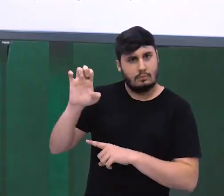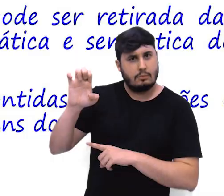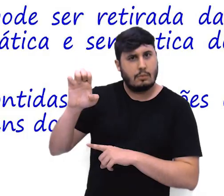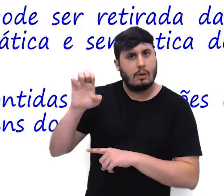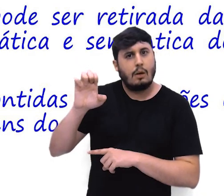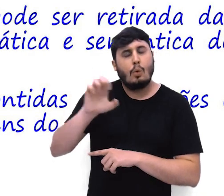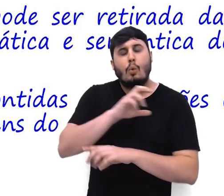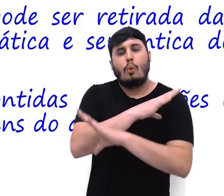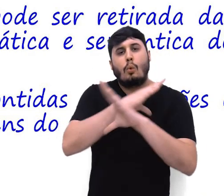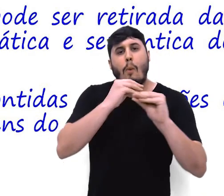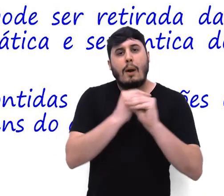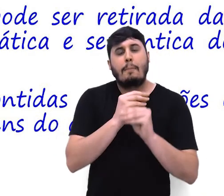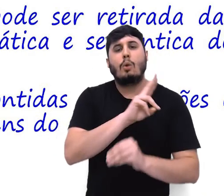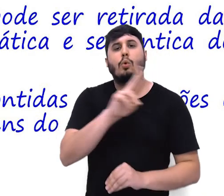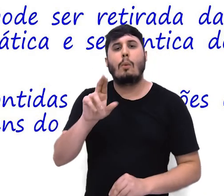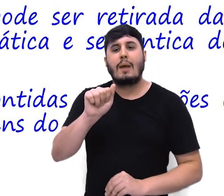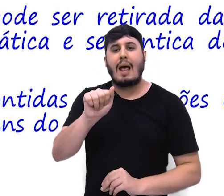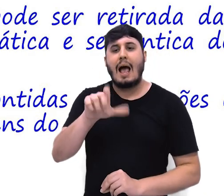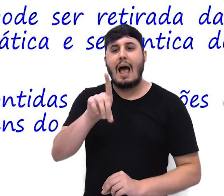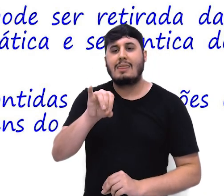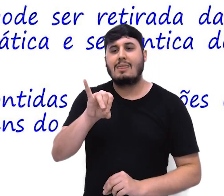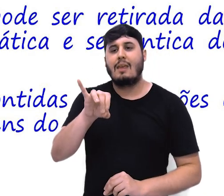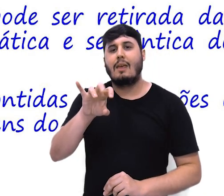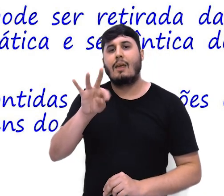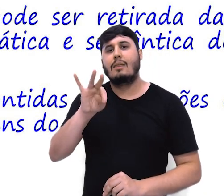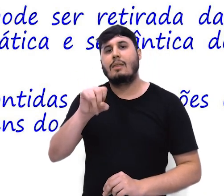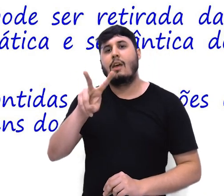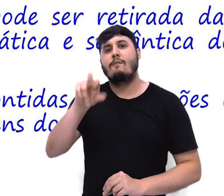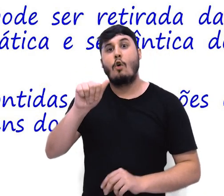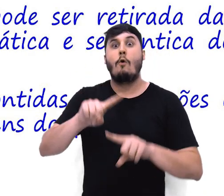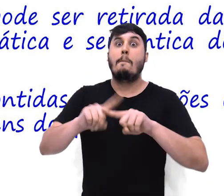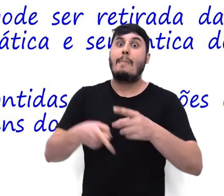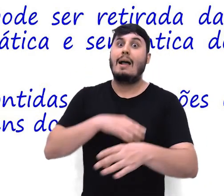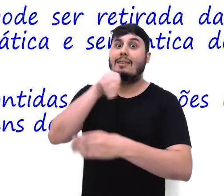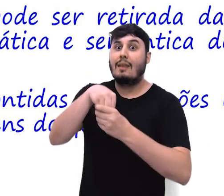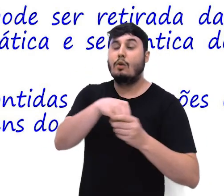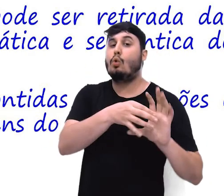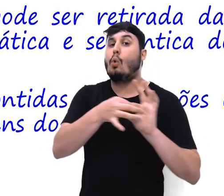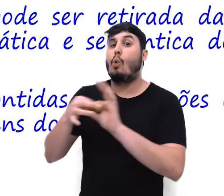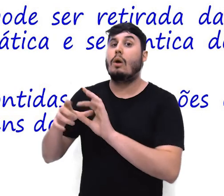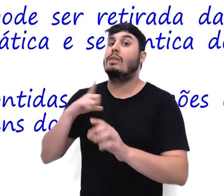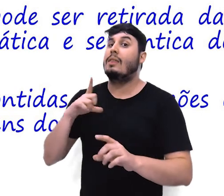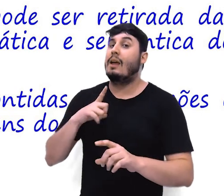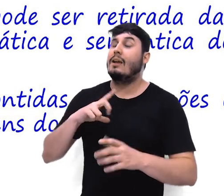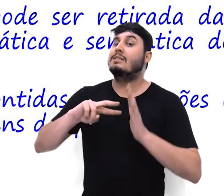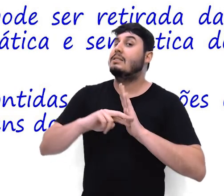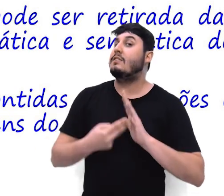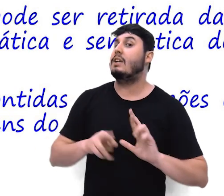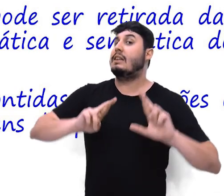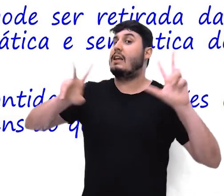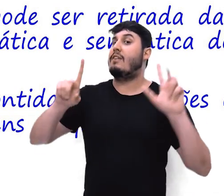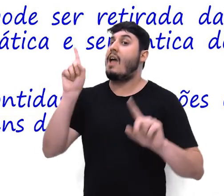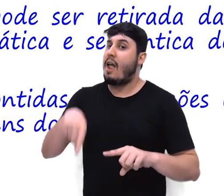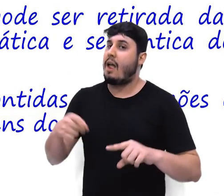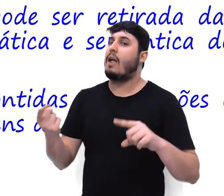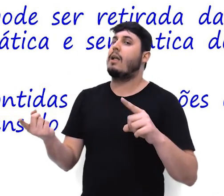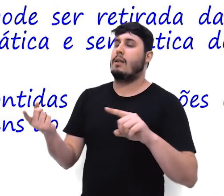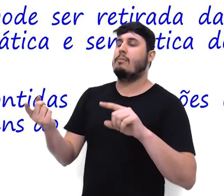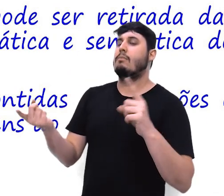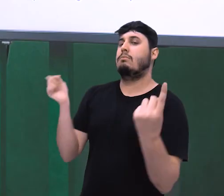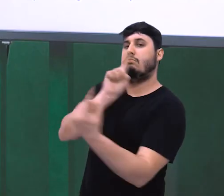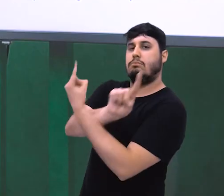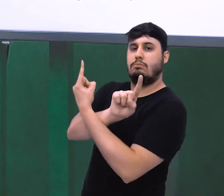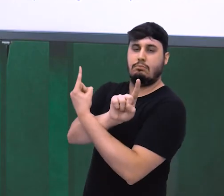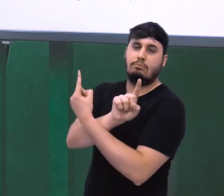E tem valor adversativo e estabelece uma oposição entre as duas